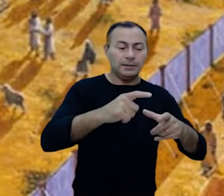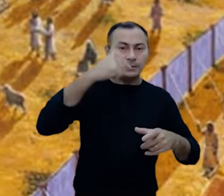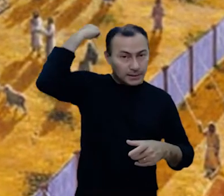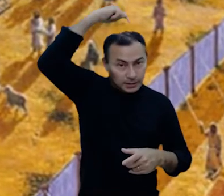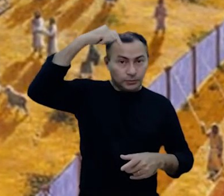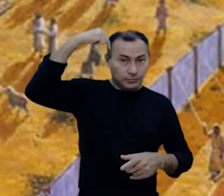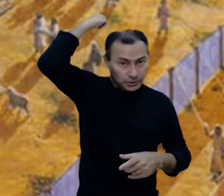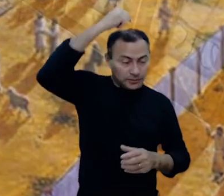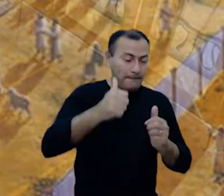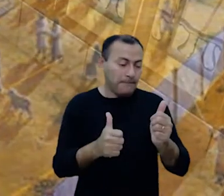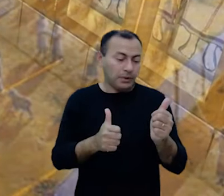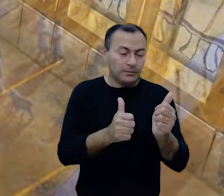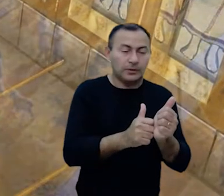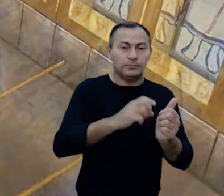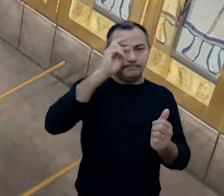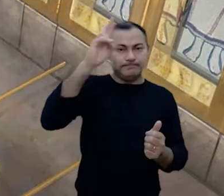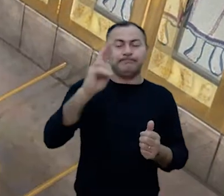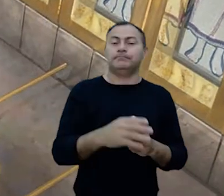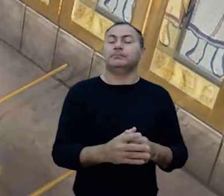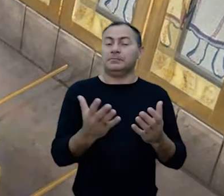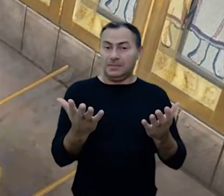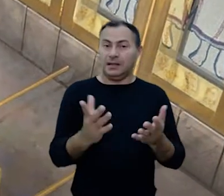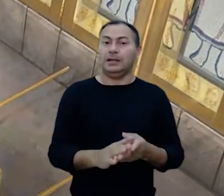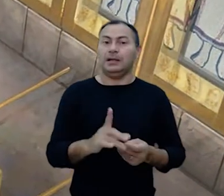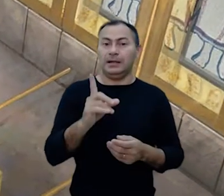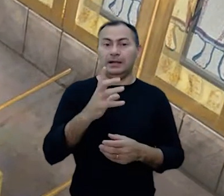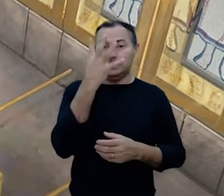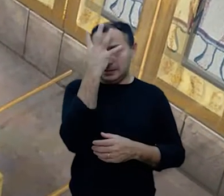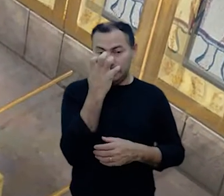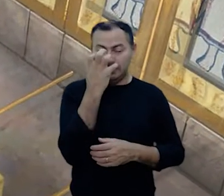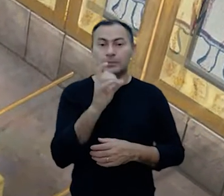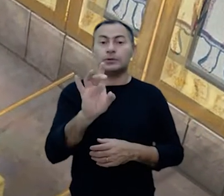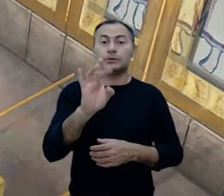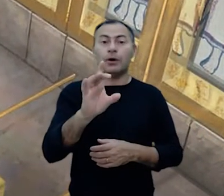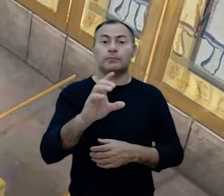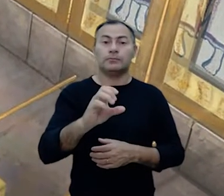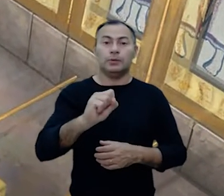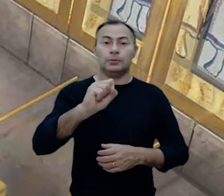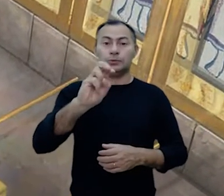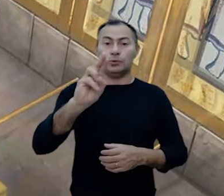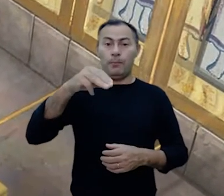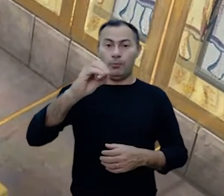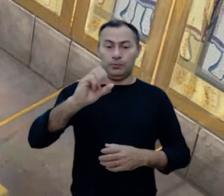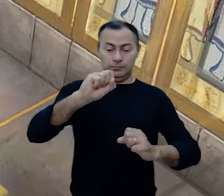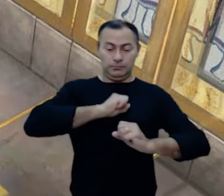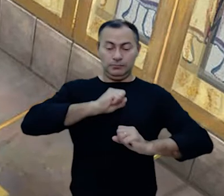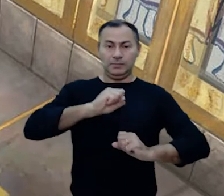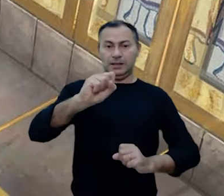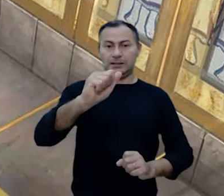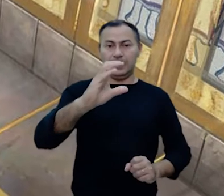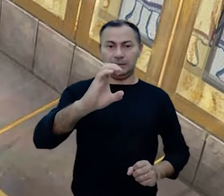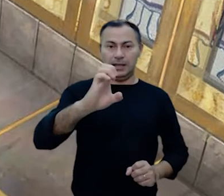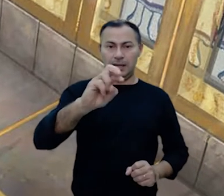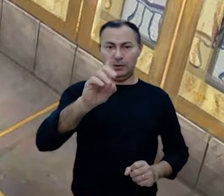dos santos. E se aproximar dele, do Senhor, era algo realmente muito sério. Somente o sumo sacerdote uma